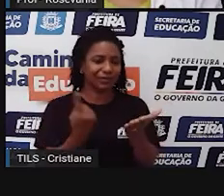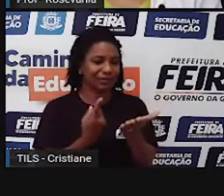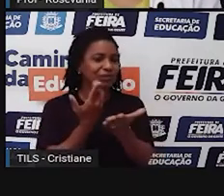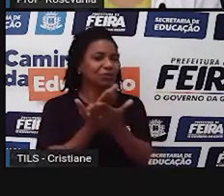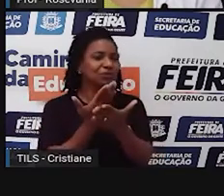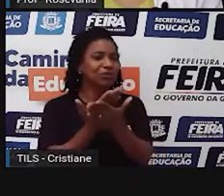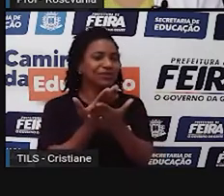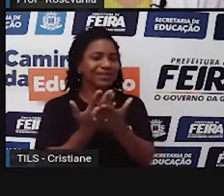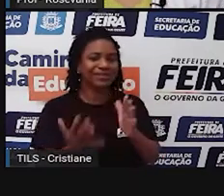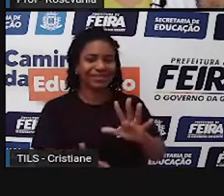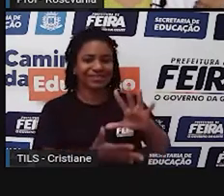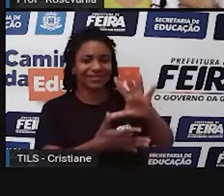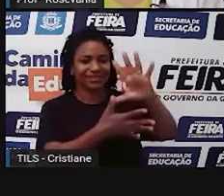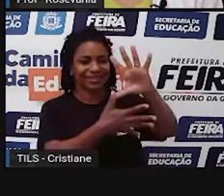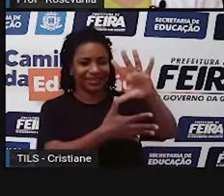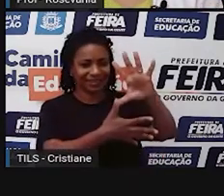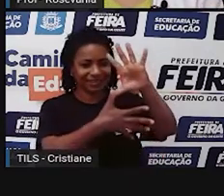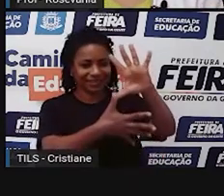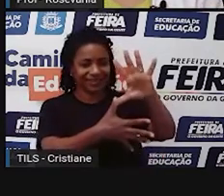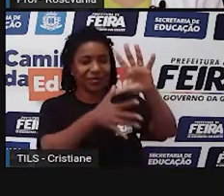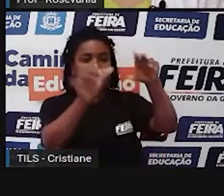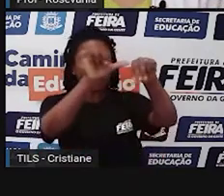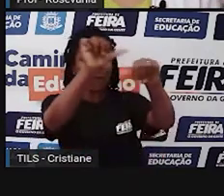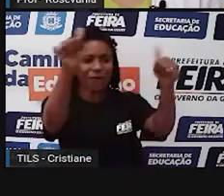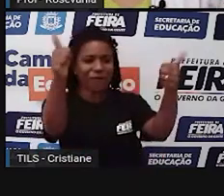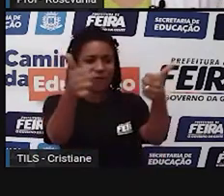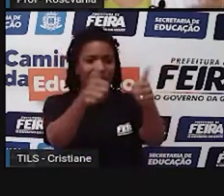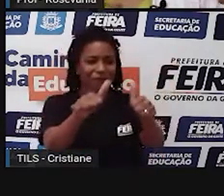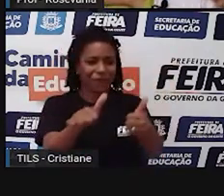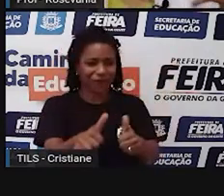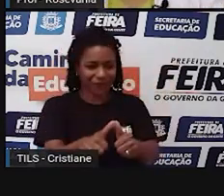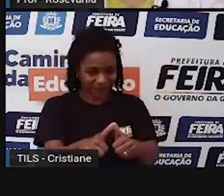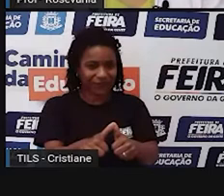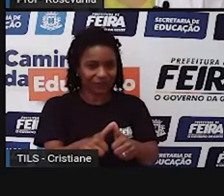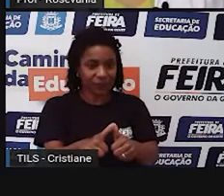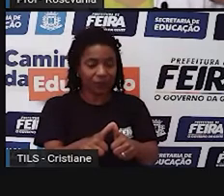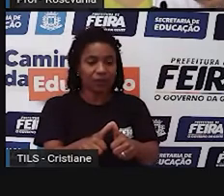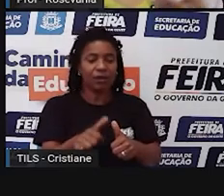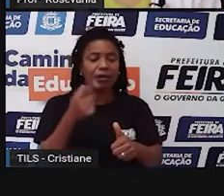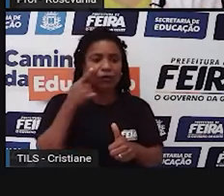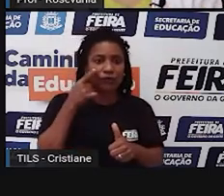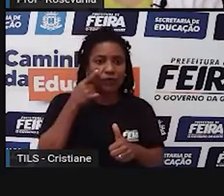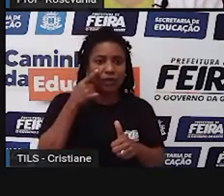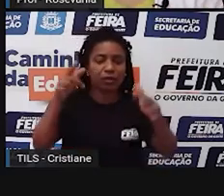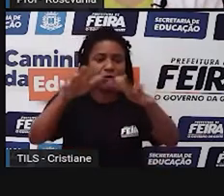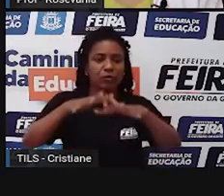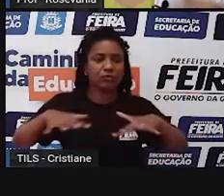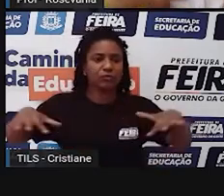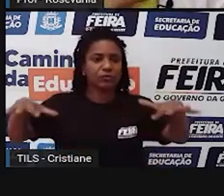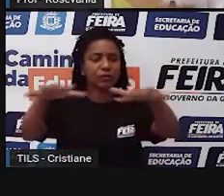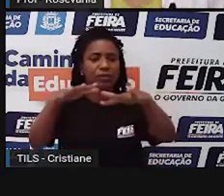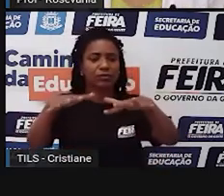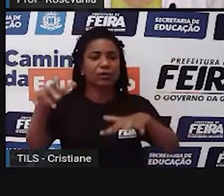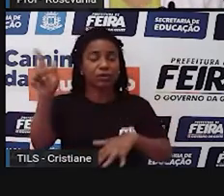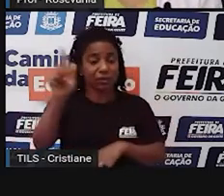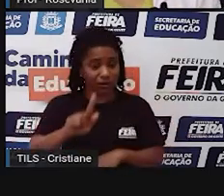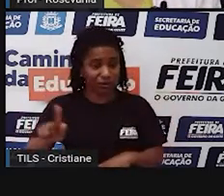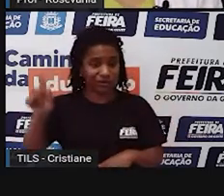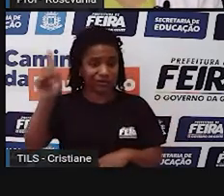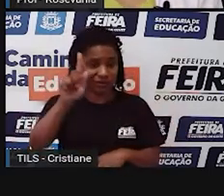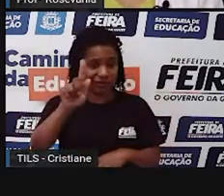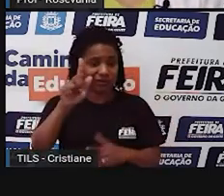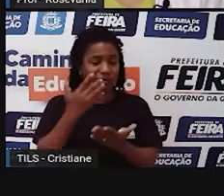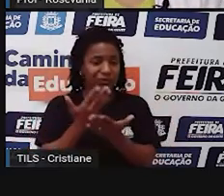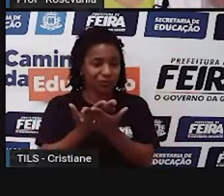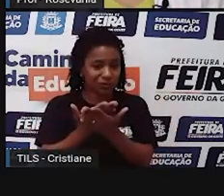mapas. Esse é o tema de hoje. Então, esse espaço geográfico, que eu citei para vocês, que nós já tínhamos estudado